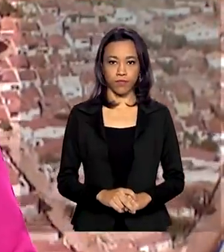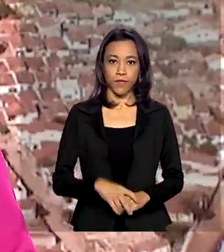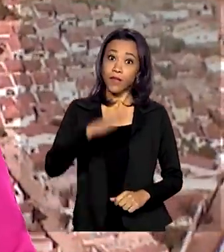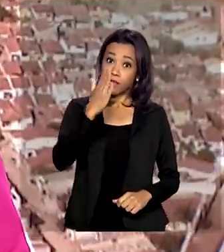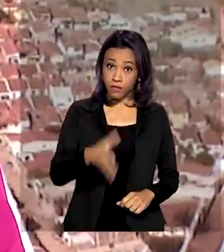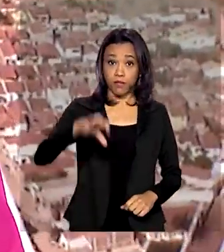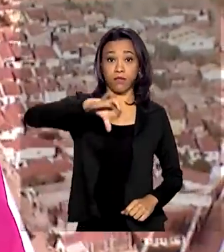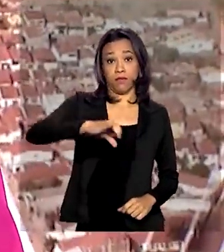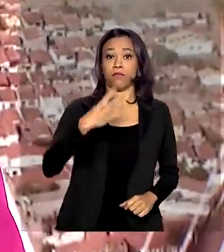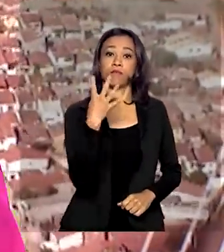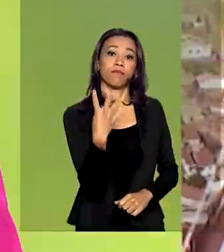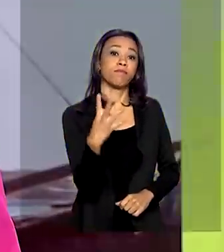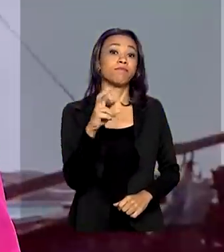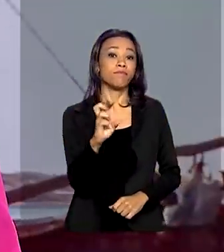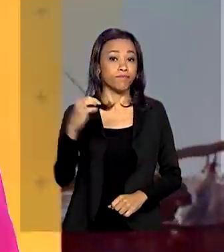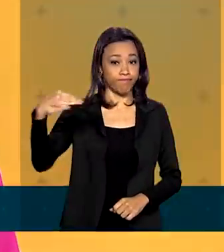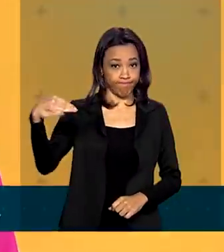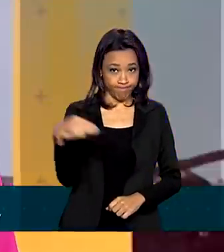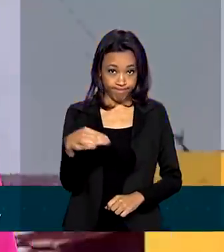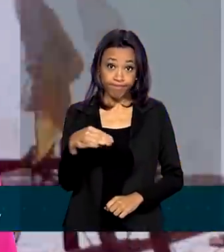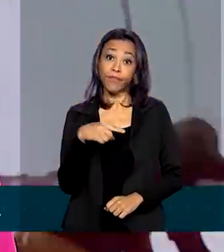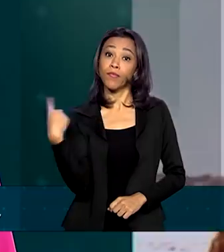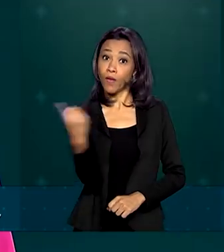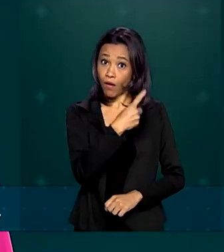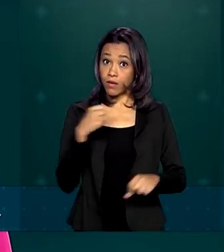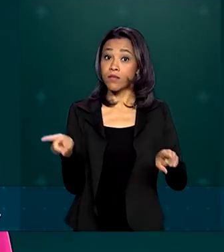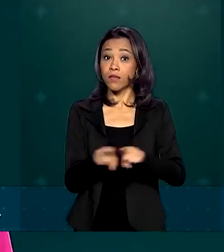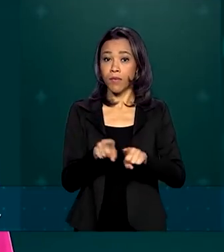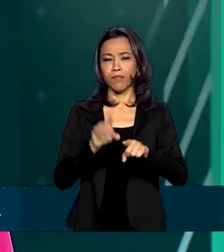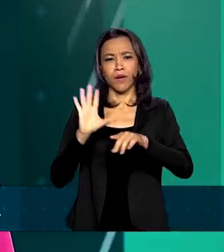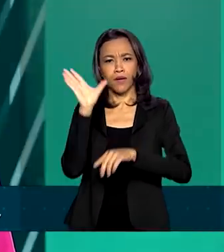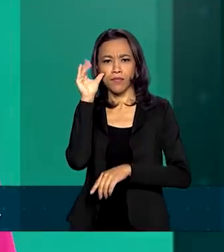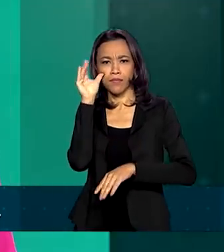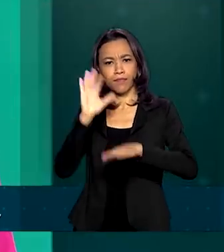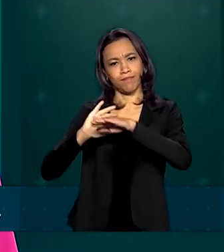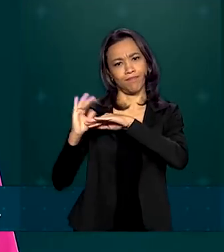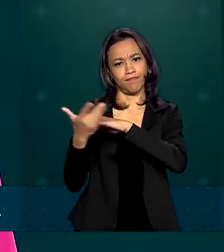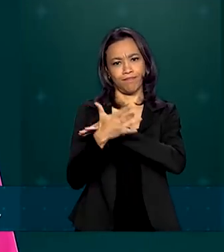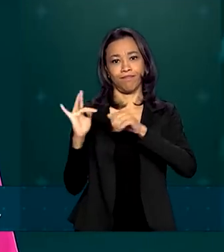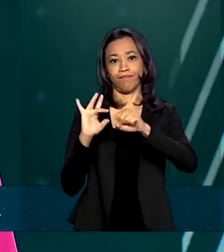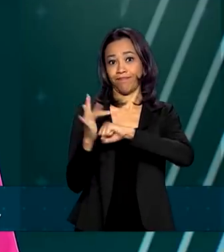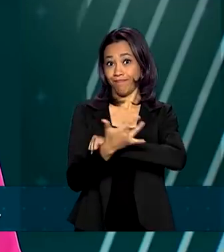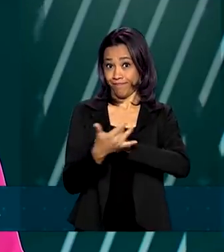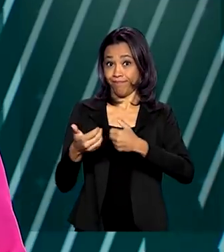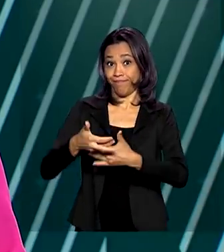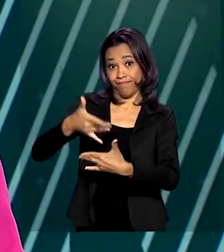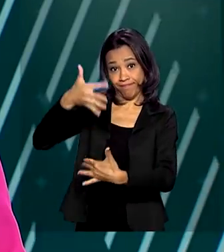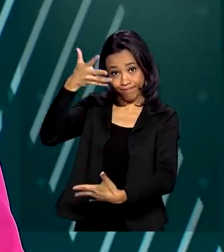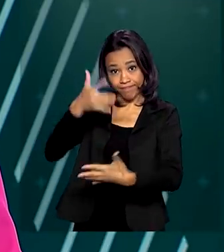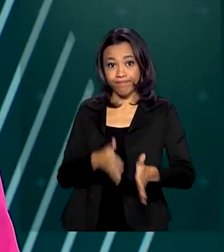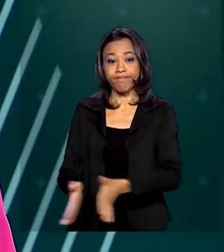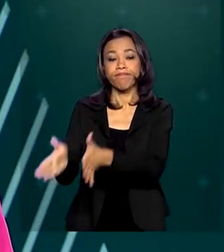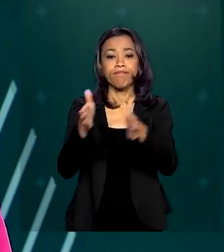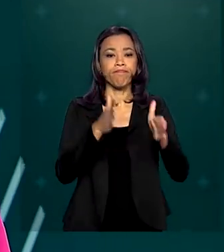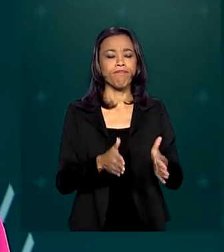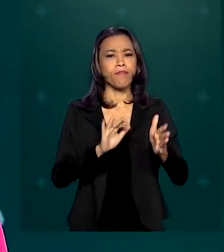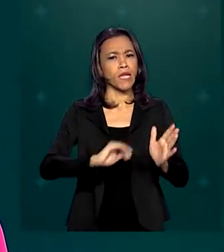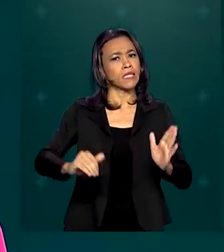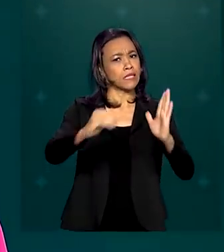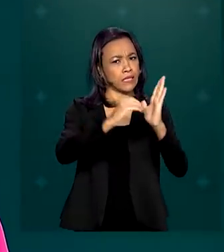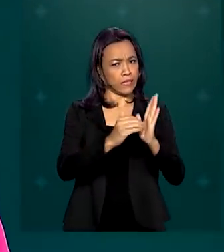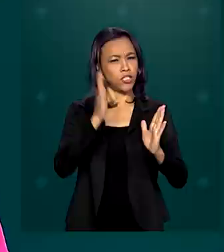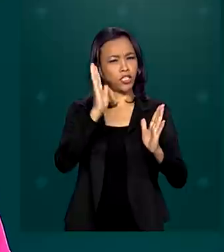São 9 horas e 45 minutos. Nós estamos ao vivo também pelas redes sociais. O Senado Federal